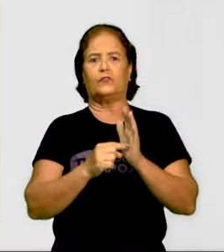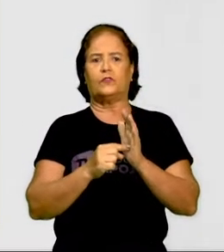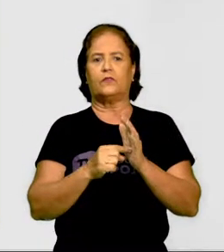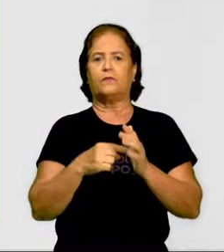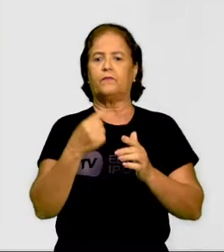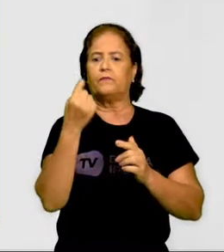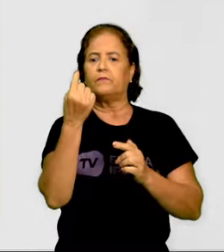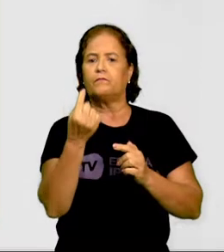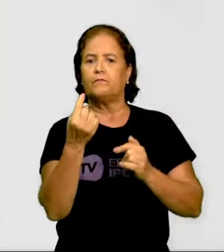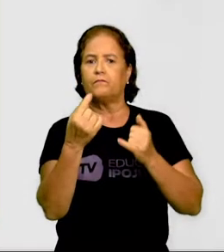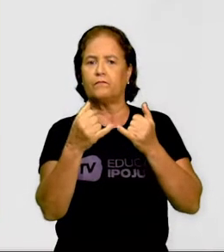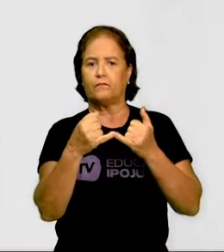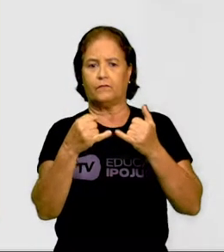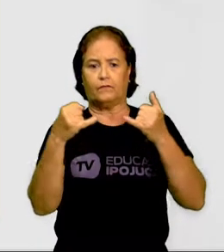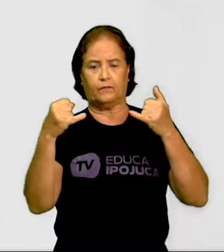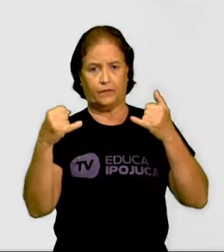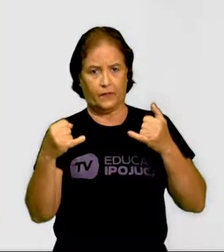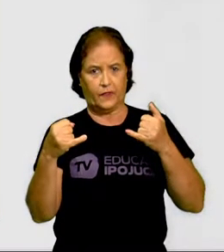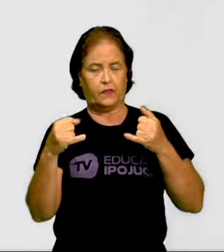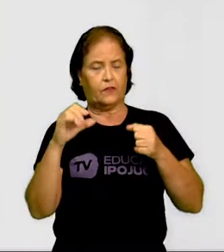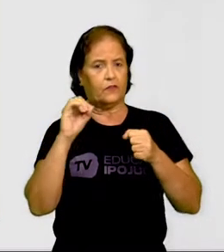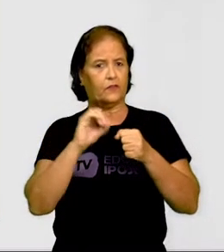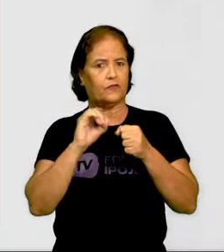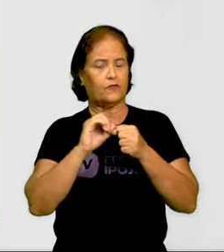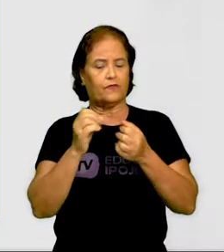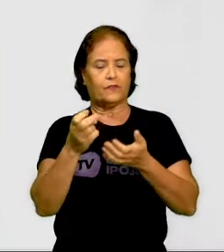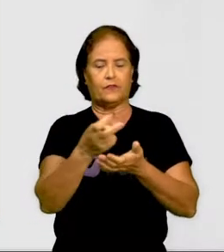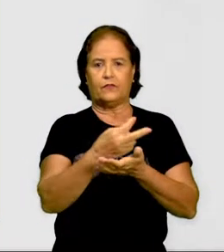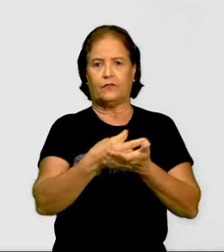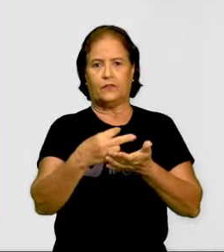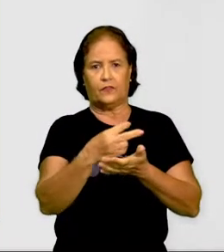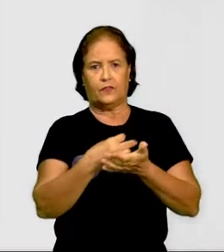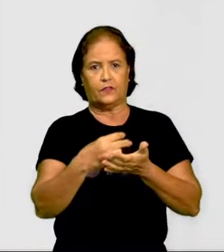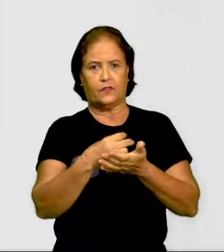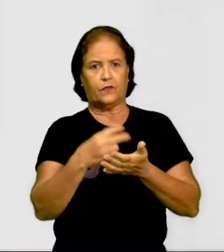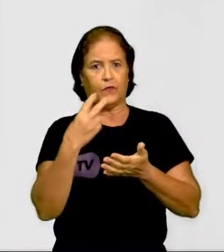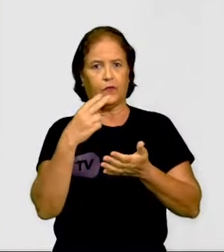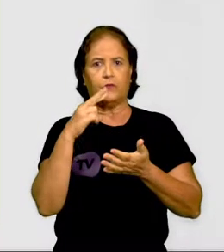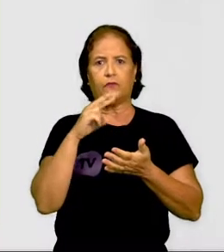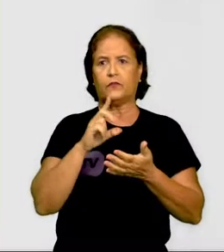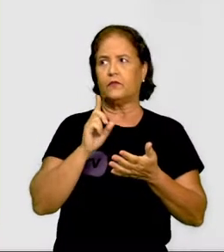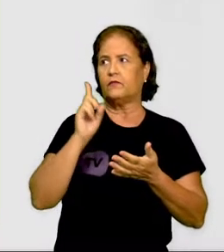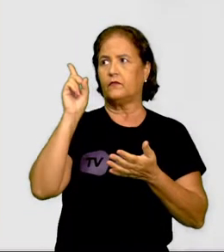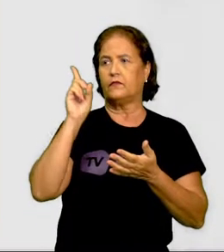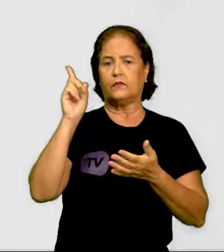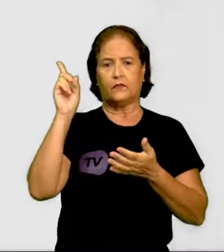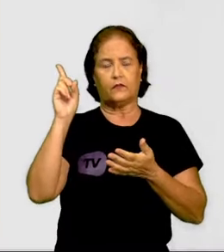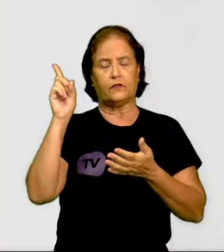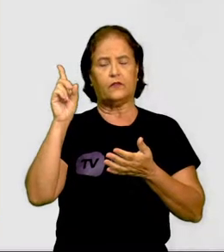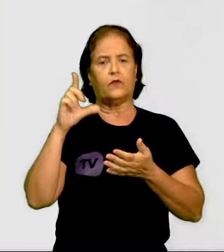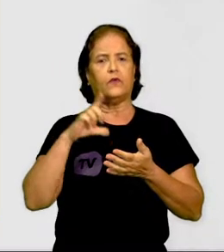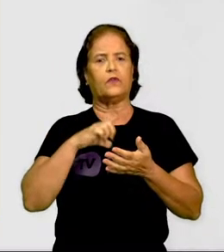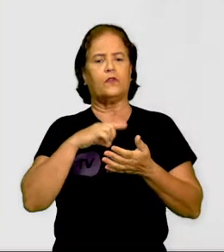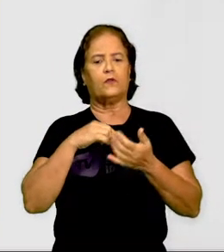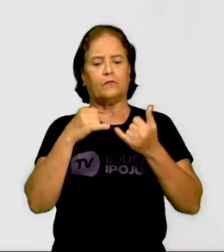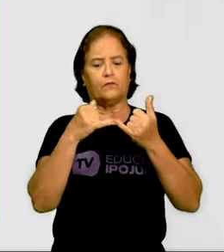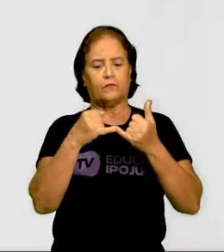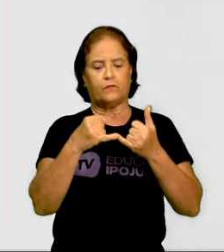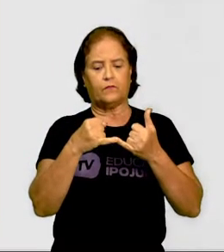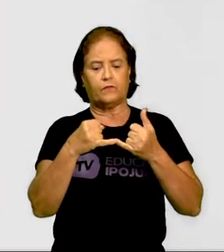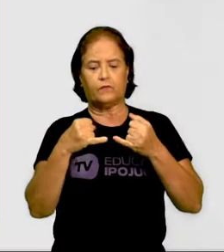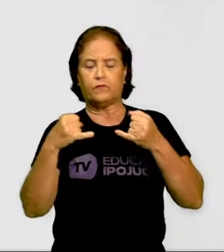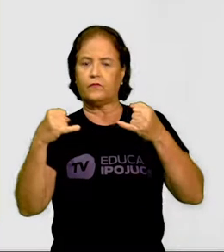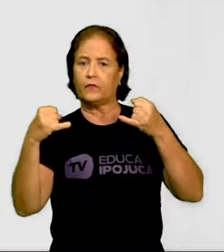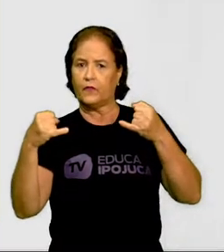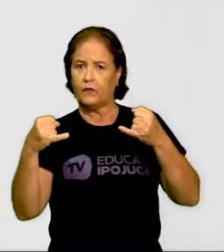um desenho. Observe aqui este desenho. Nós podemos perceber aqui, ó, os traços da linha